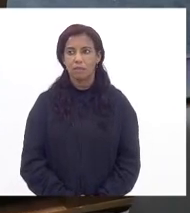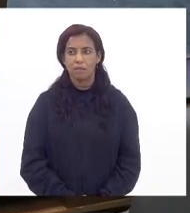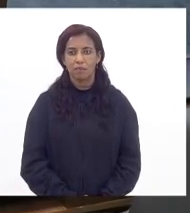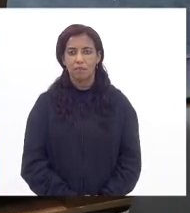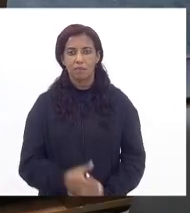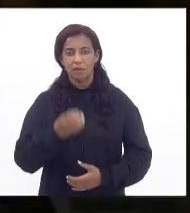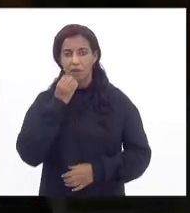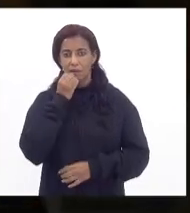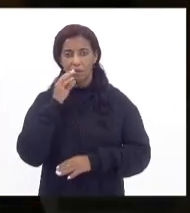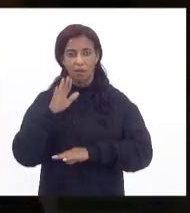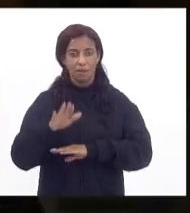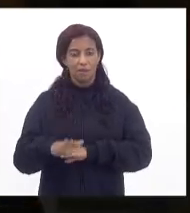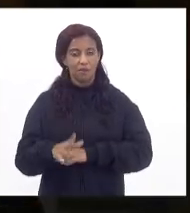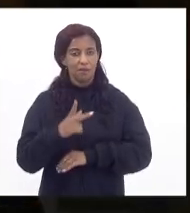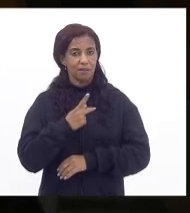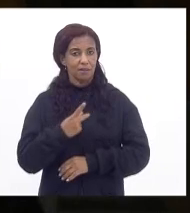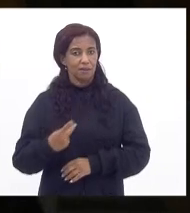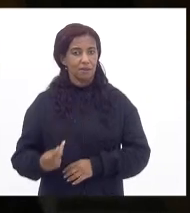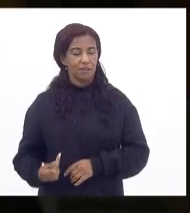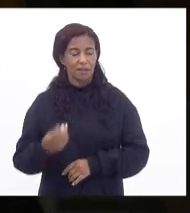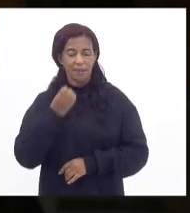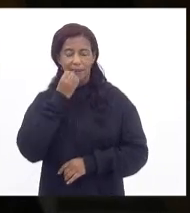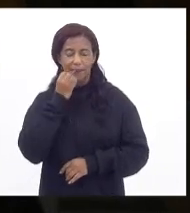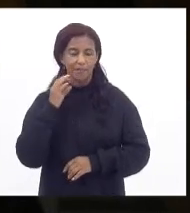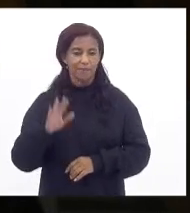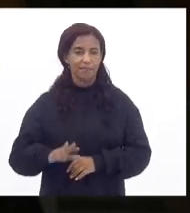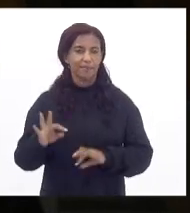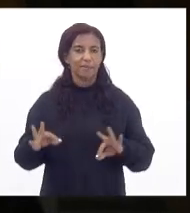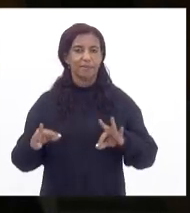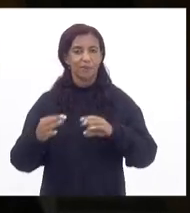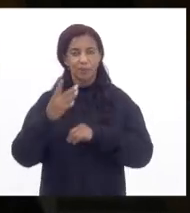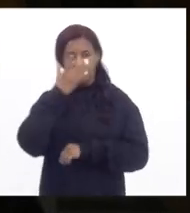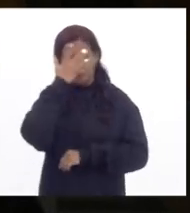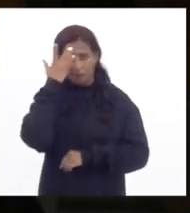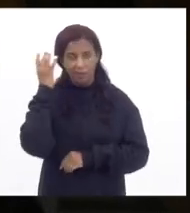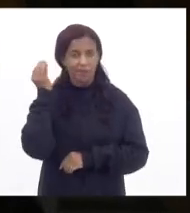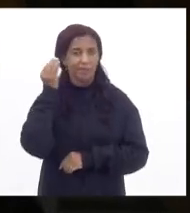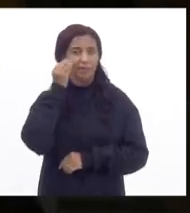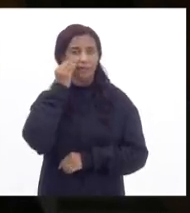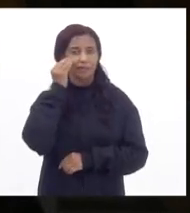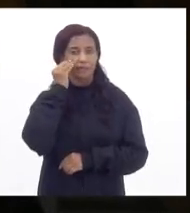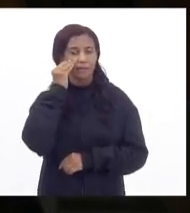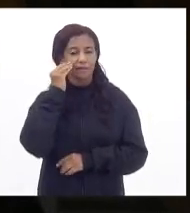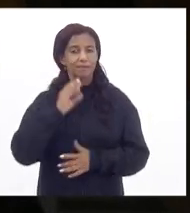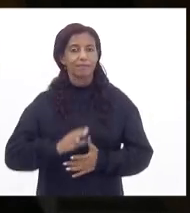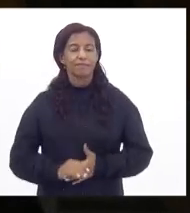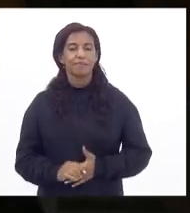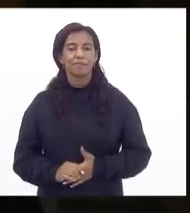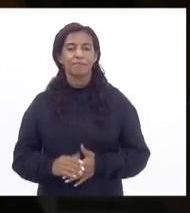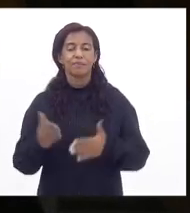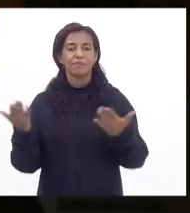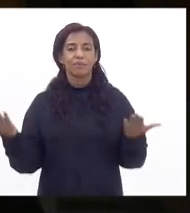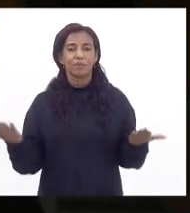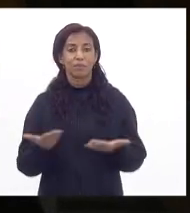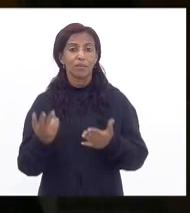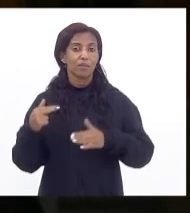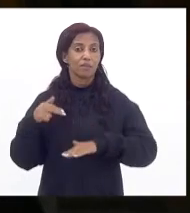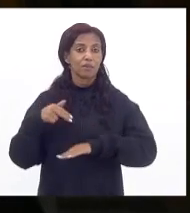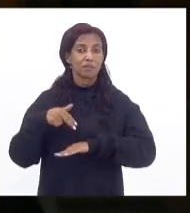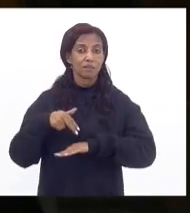boa tarde senhora presidente boa tarde a todos e todos que nos acompanham hoje eu venho à tribuna